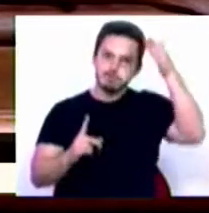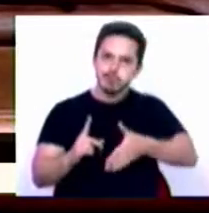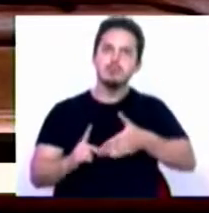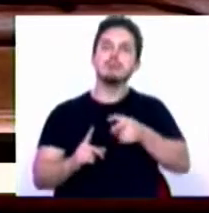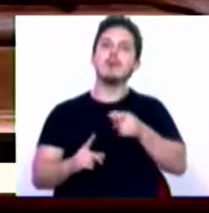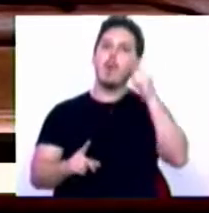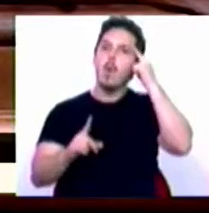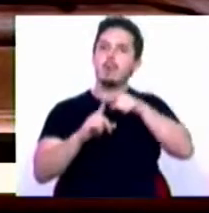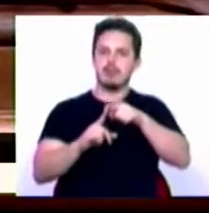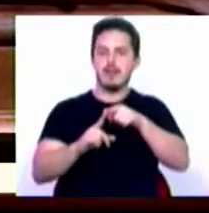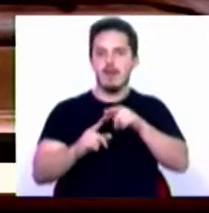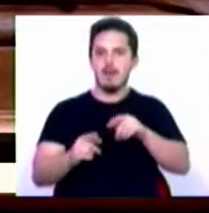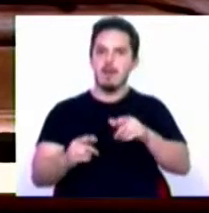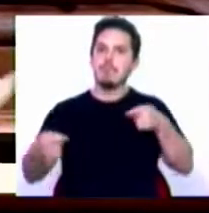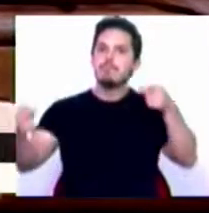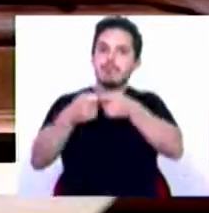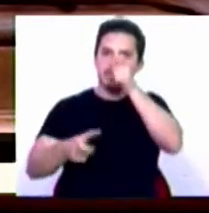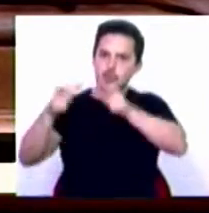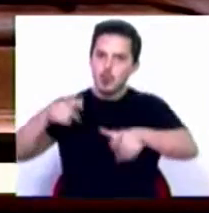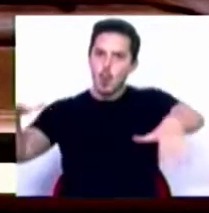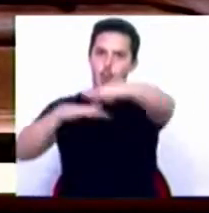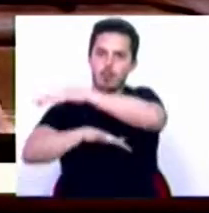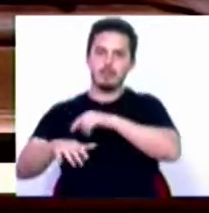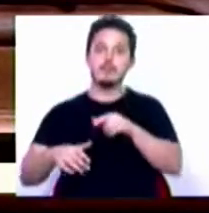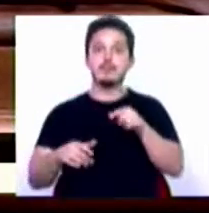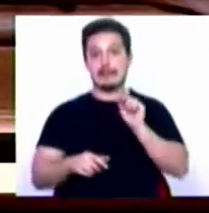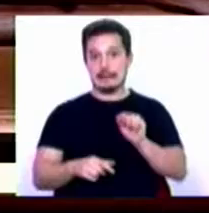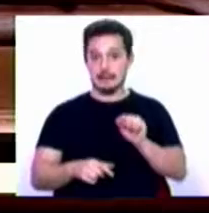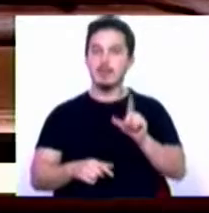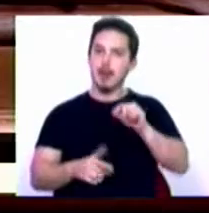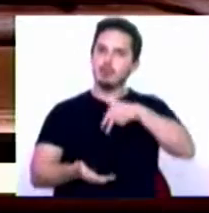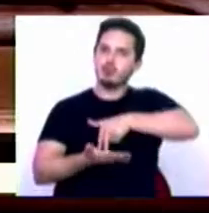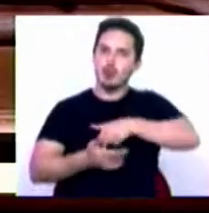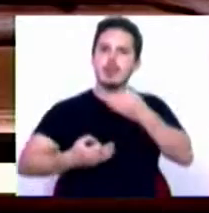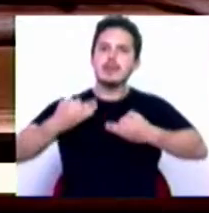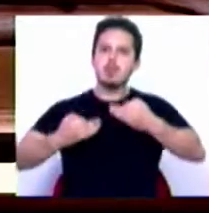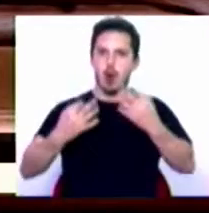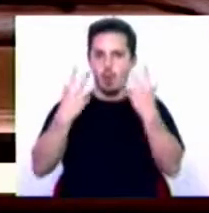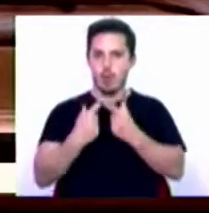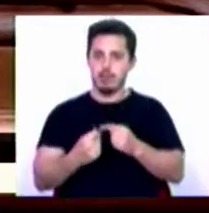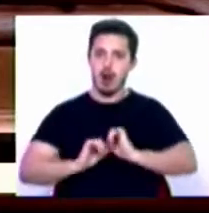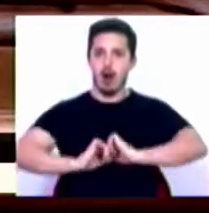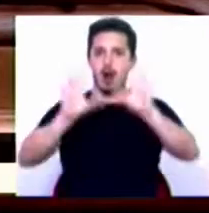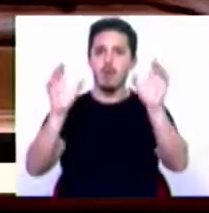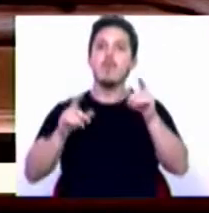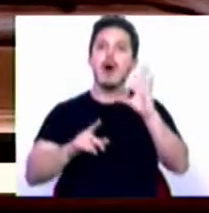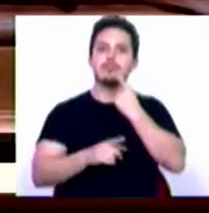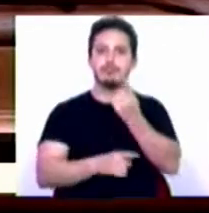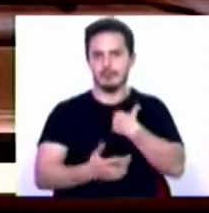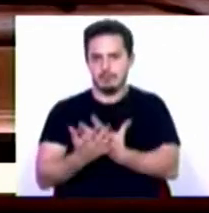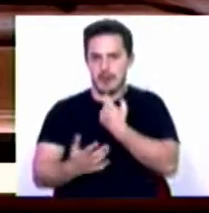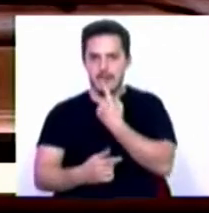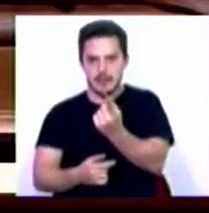pudessem efetivamente servir às populações. E é esta também a posição do Tribunal de Contas, que é claro, quando afirma, e vou